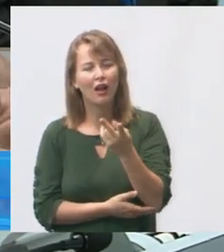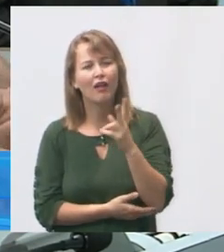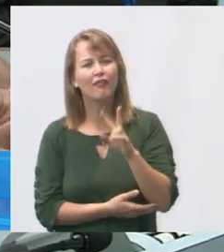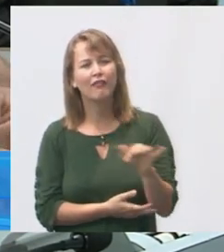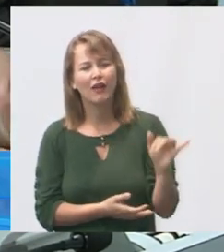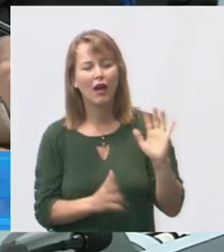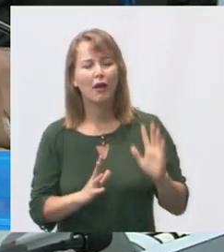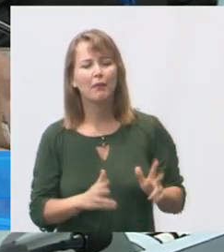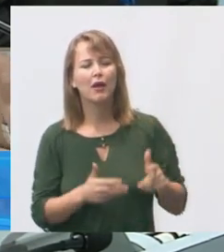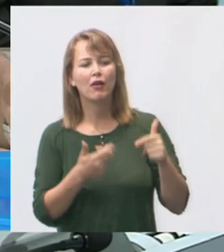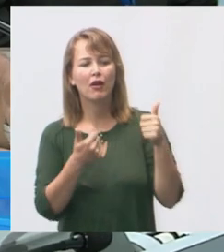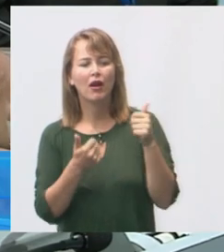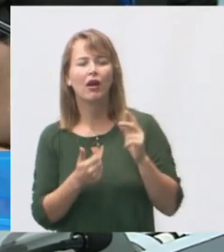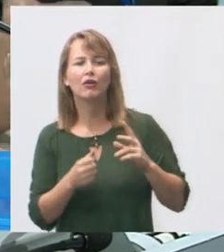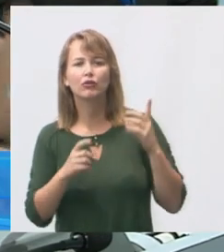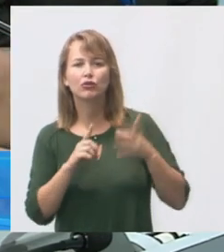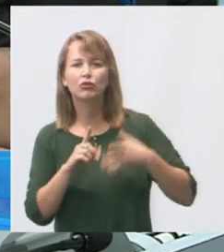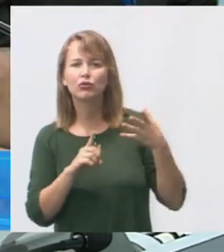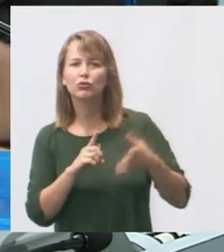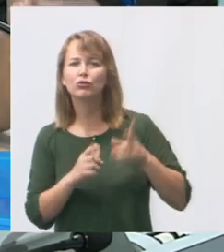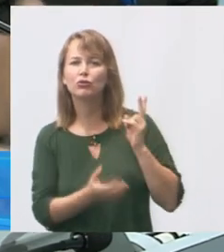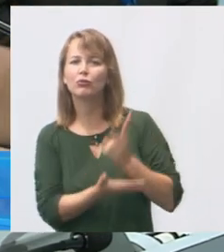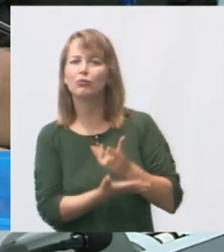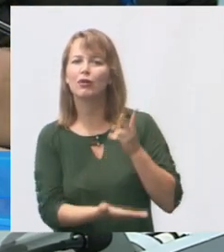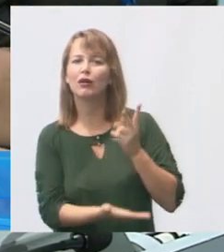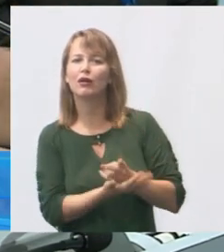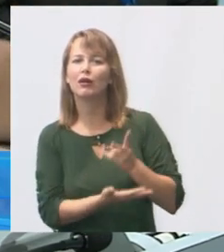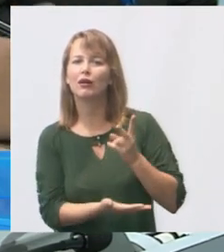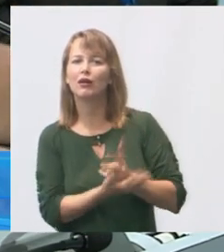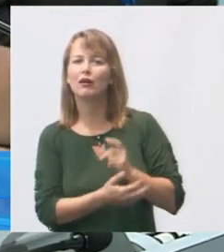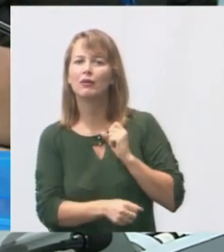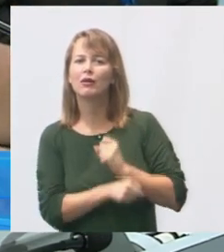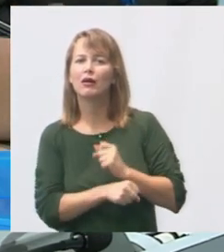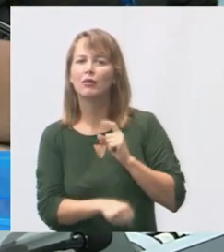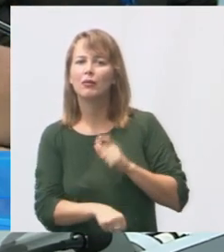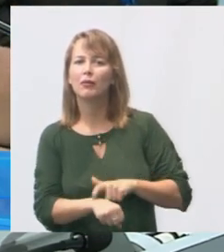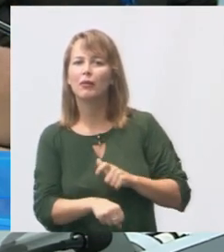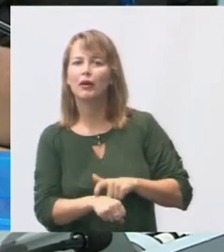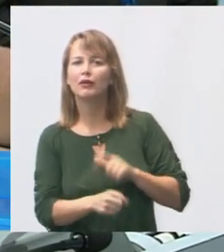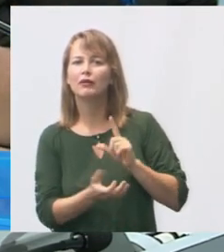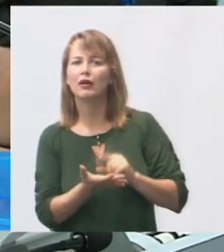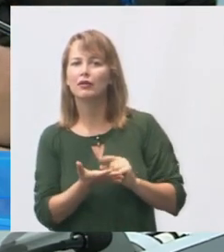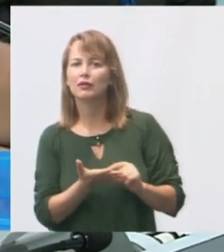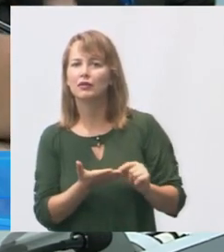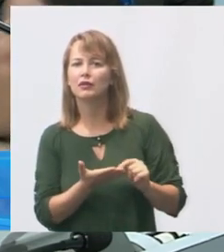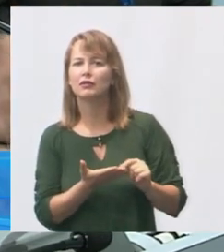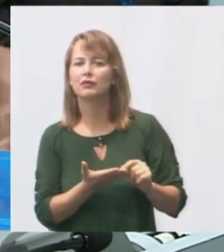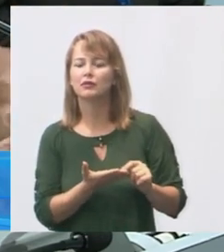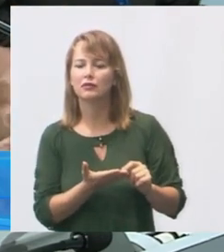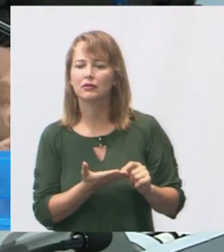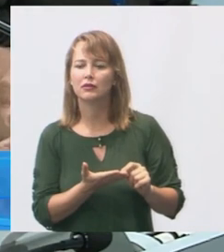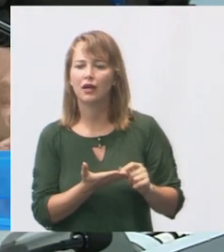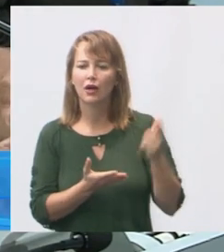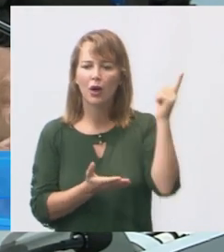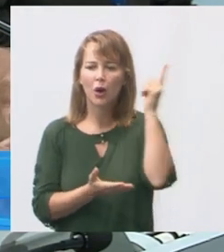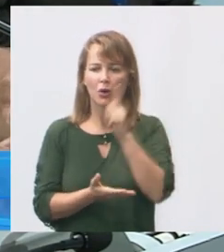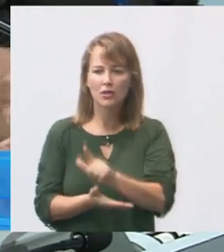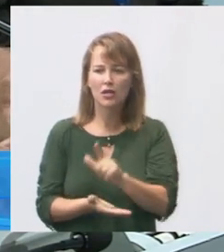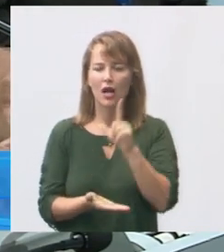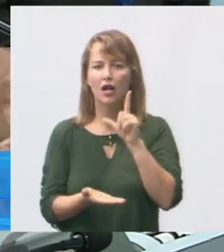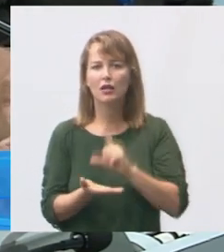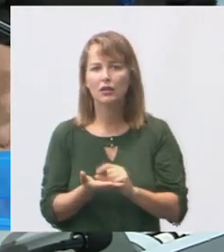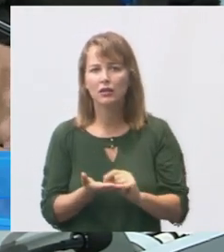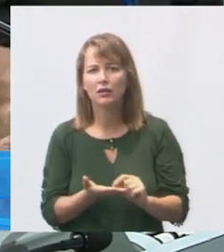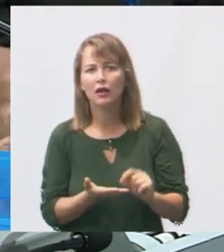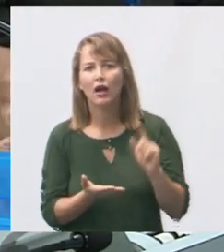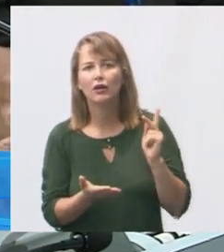discurso é o mesmo estamos esperando o momento da licitação aí quando consegue uma licitação